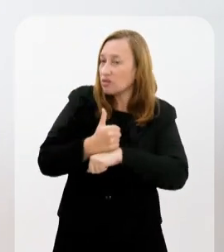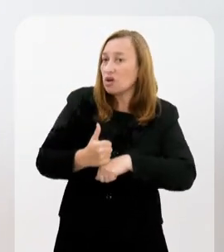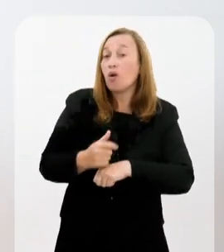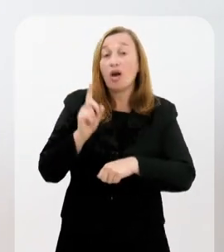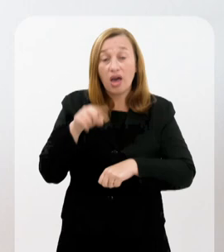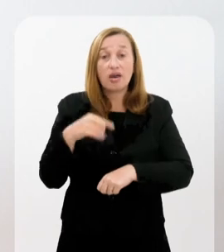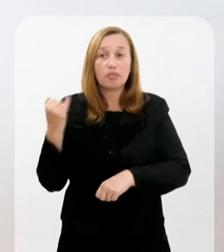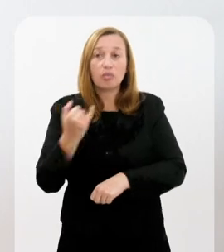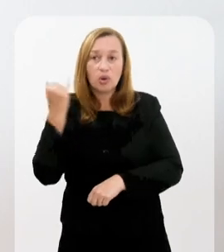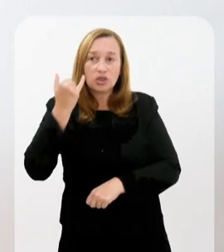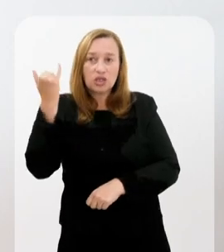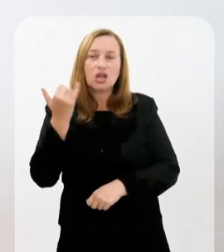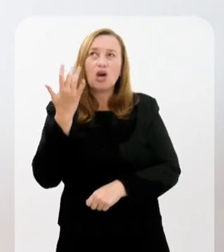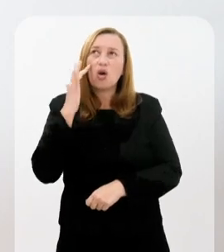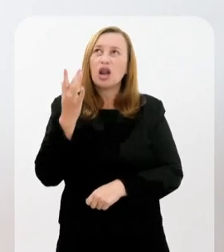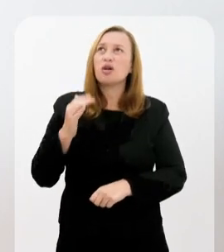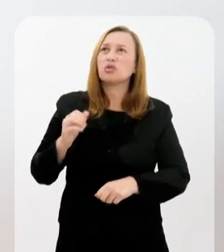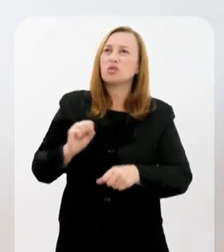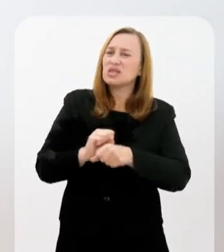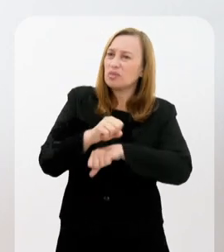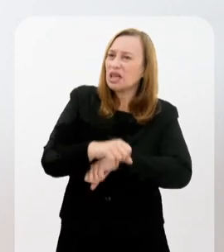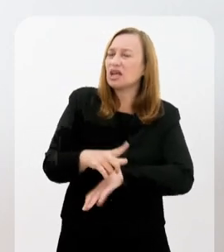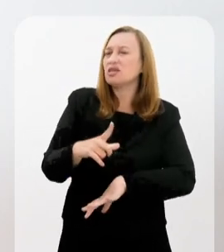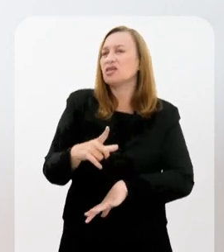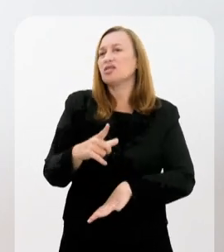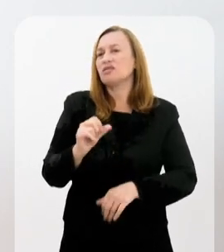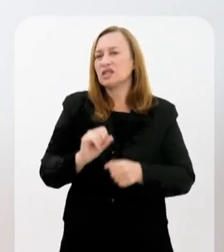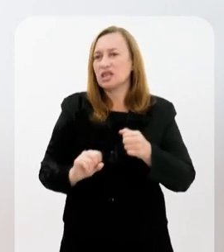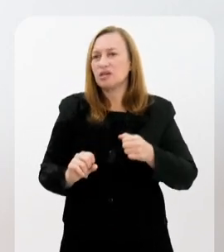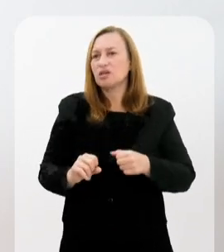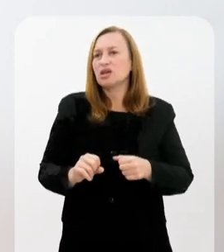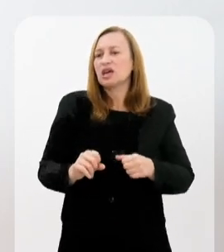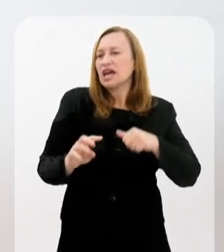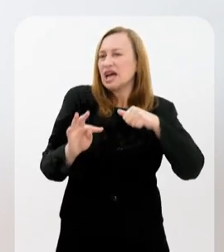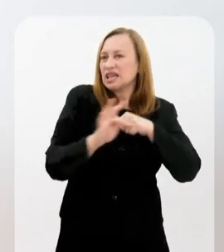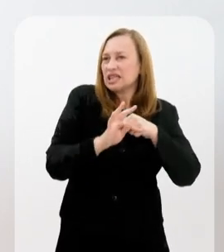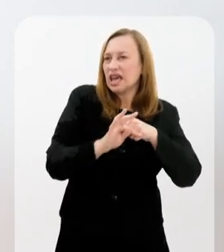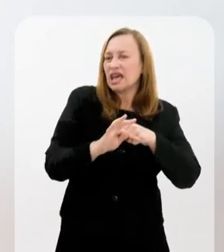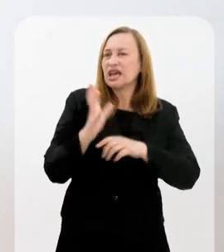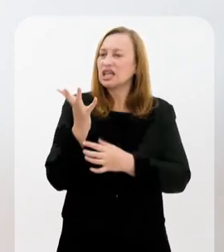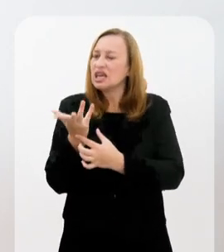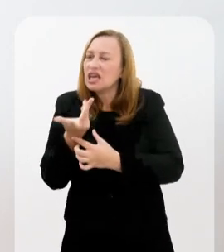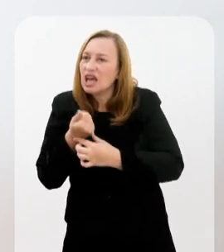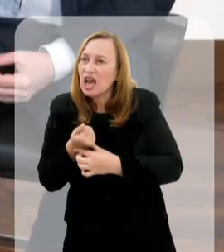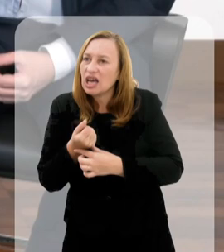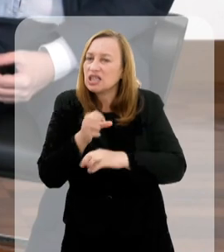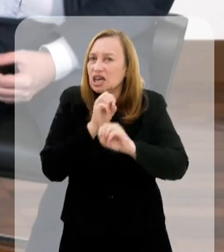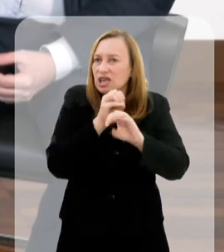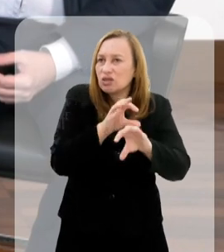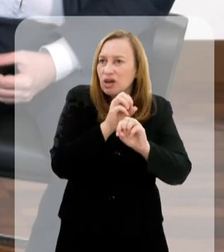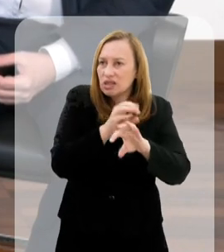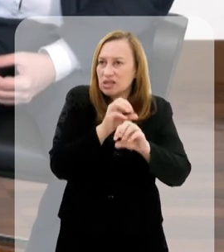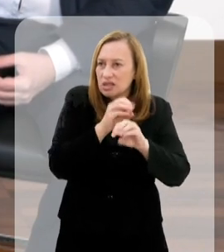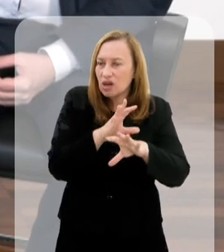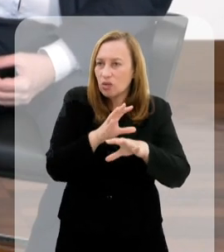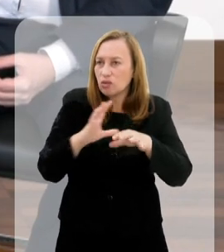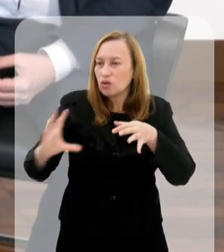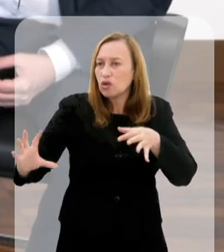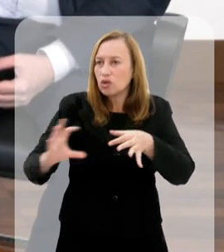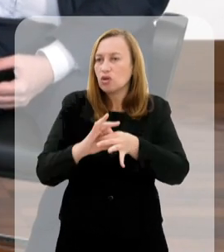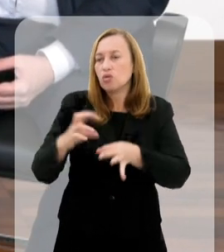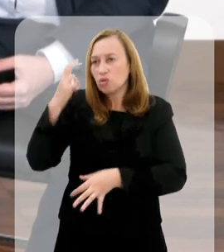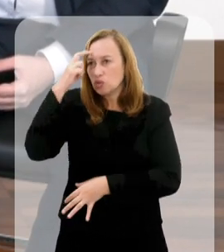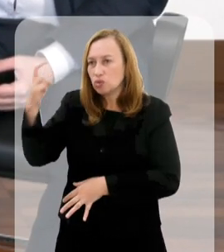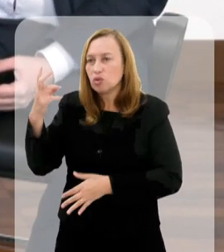muita demanda. Desde 2013, eu lembro que a gente fez um seminário no Instituto, que era Técnica e Arte, a Educação Profissional e